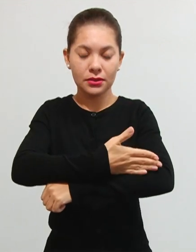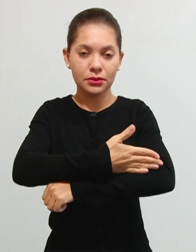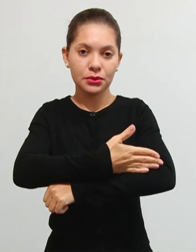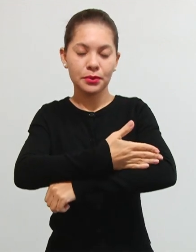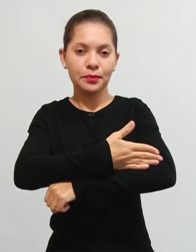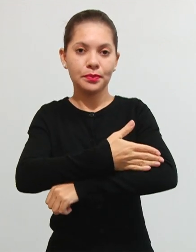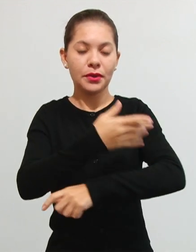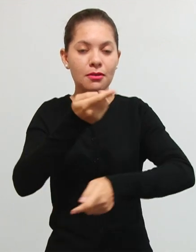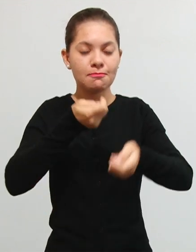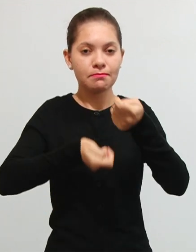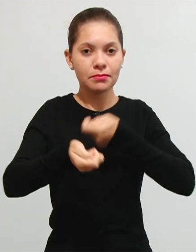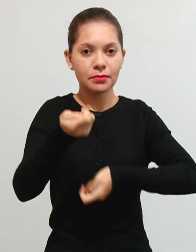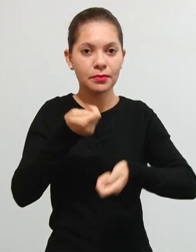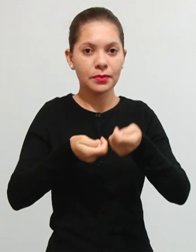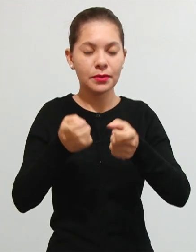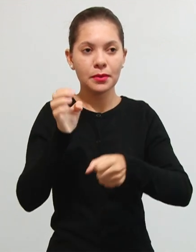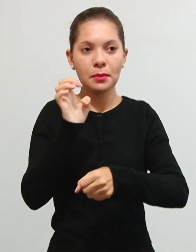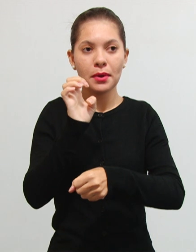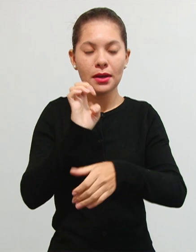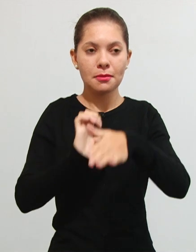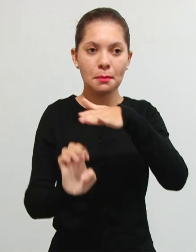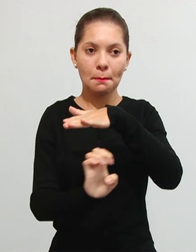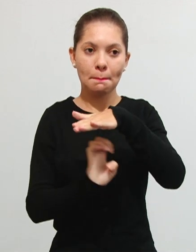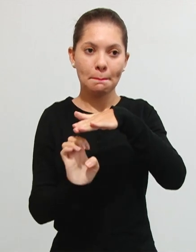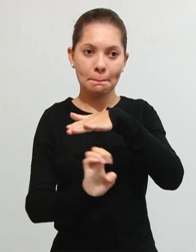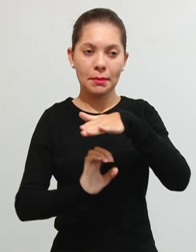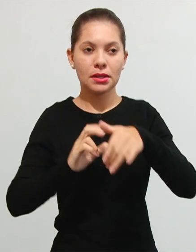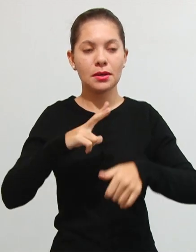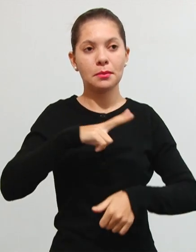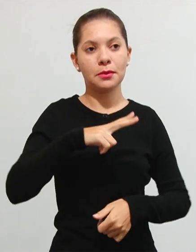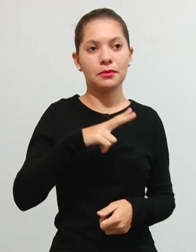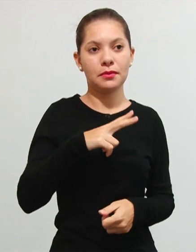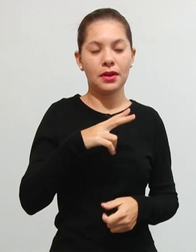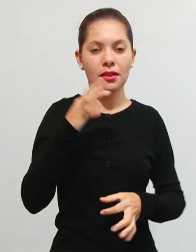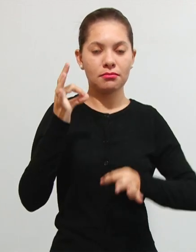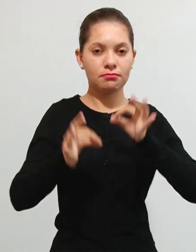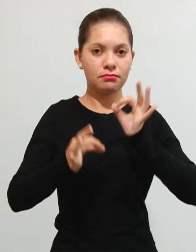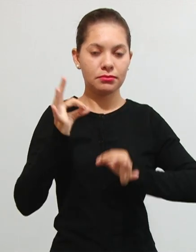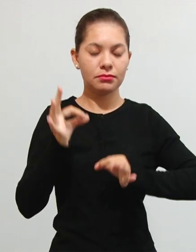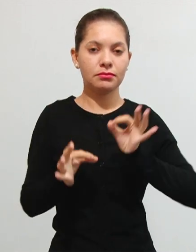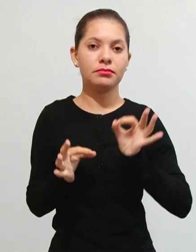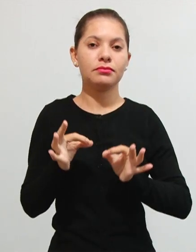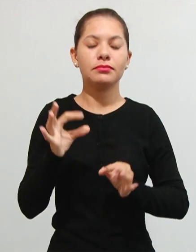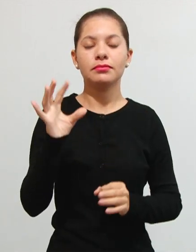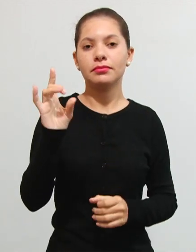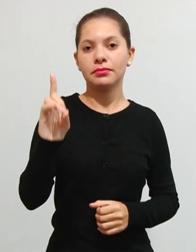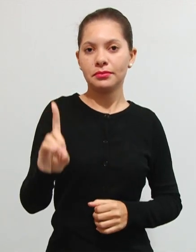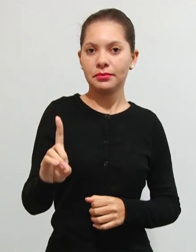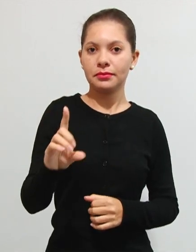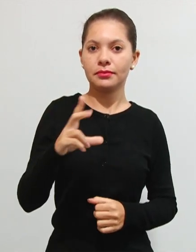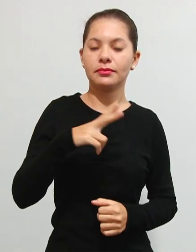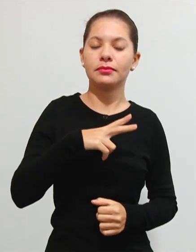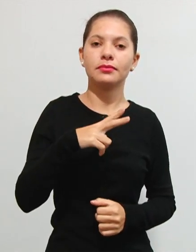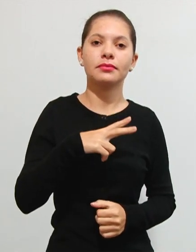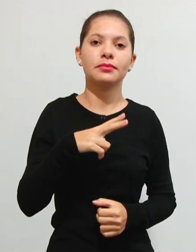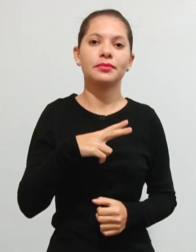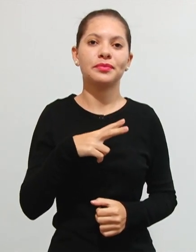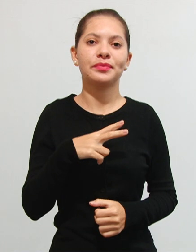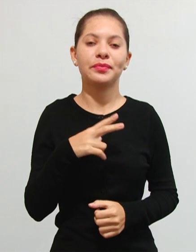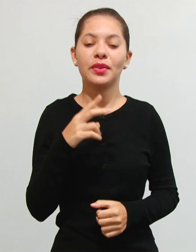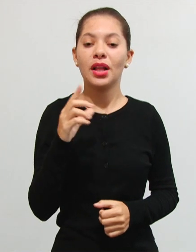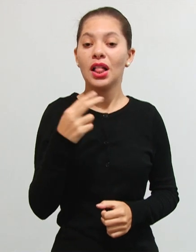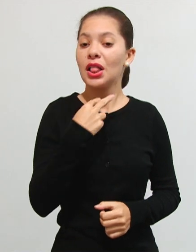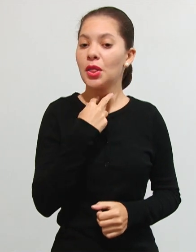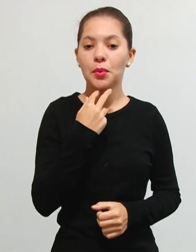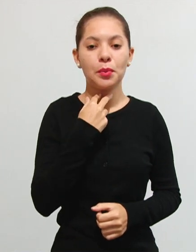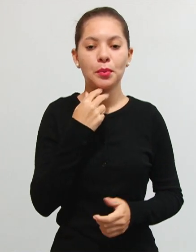sendo administrado por uma empresa privada, uma empresa jurídica de direito privado ele não vai